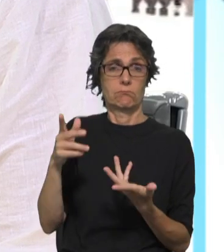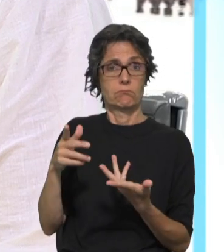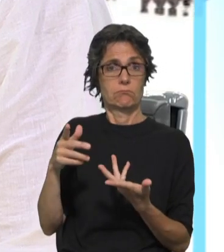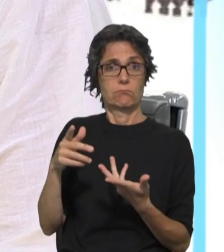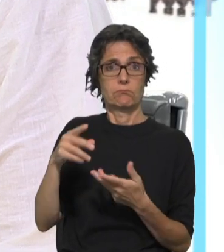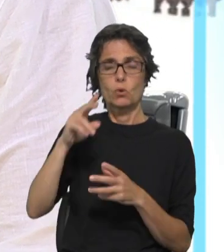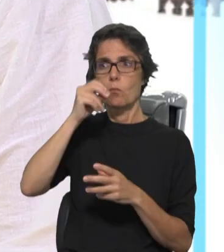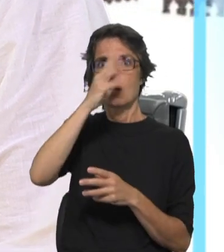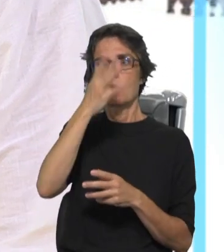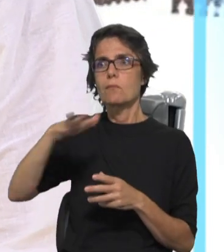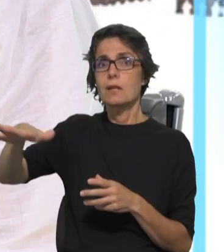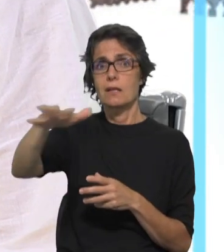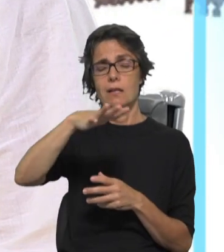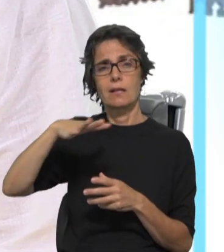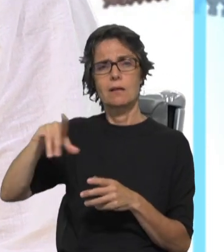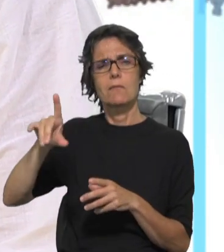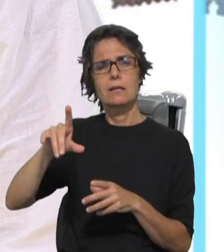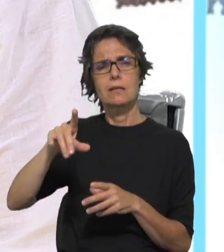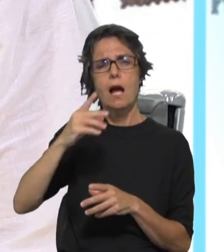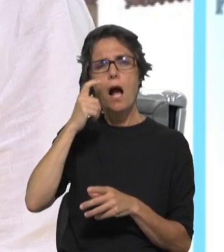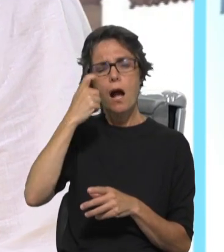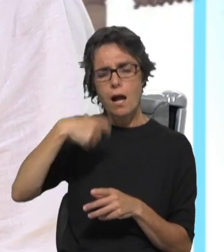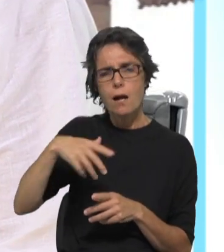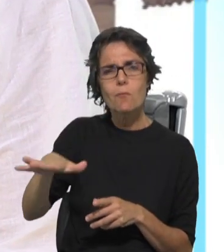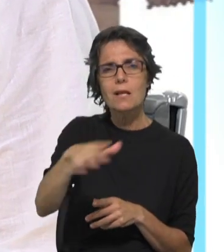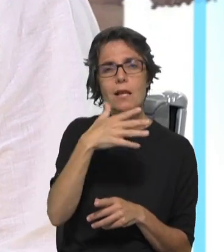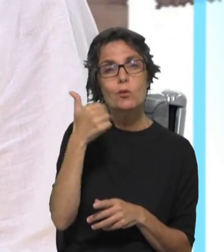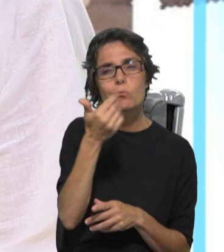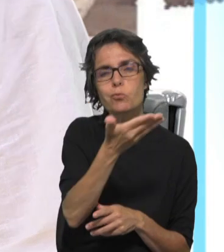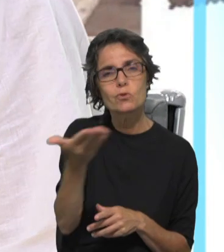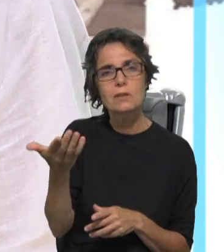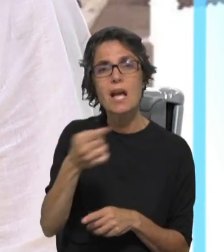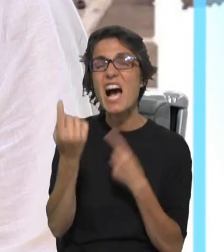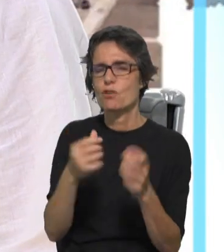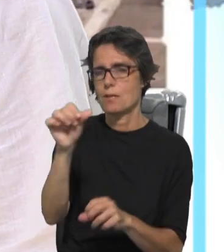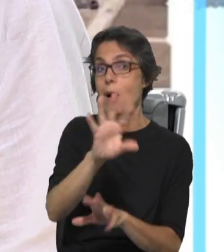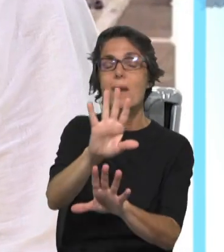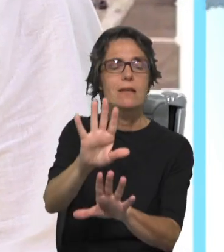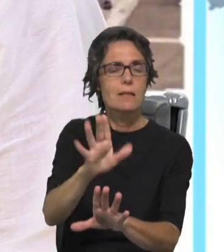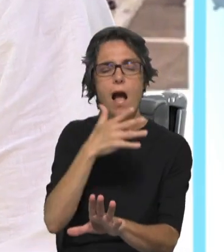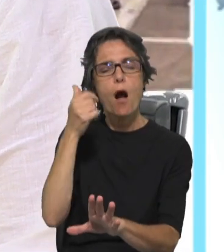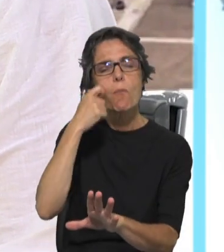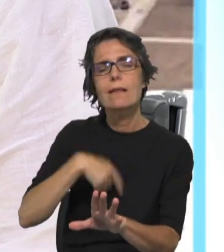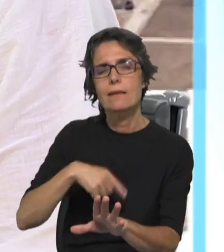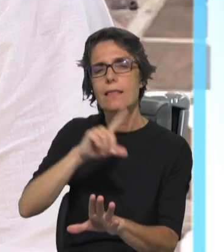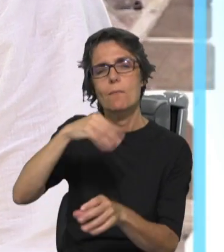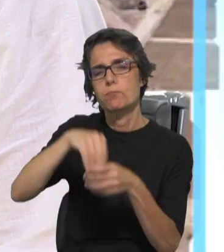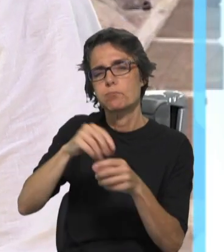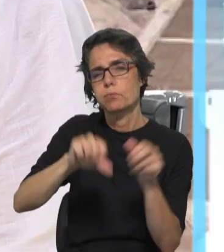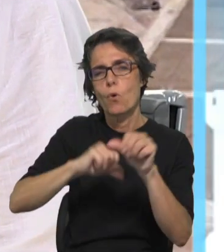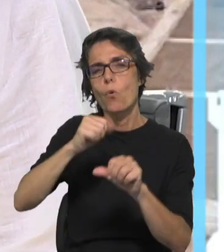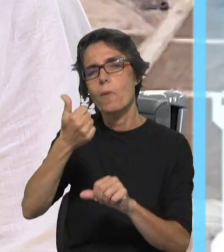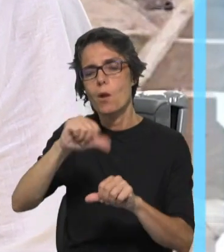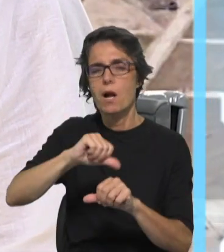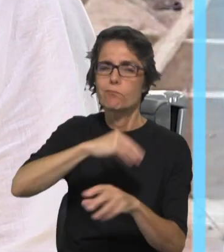paisagem, esquecemos o que é a beleza da humanidade em si, ainda que ela muitas vezes esteja desfaiada, mas a humanidade é bela, é criatura de Deus, não pode